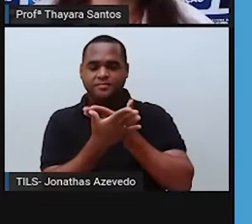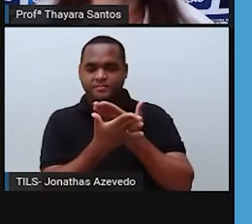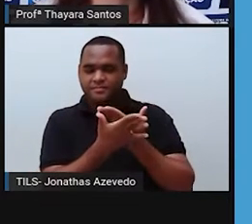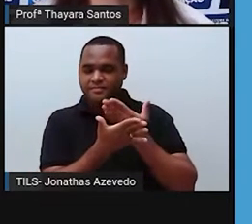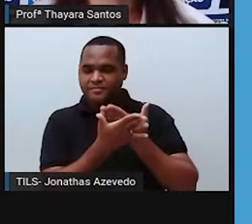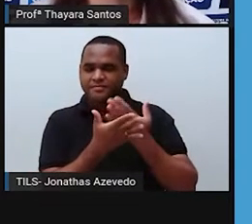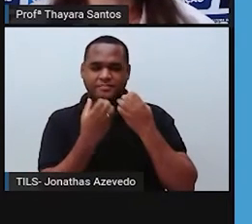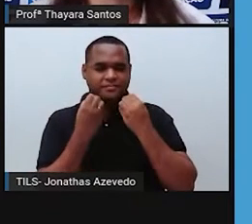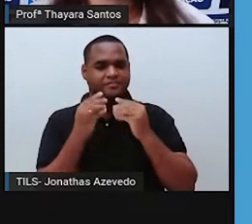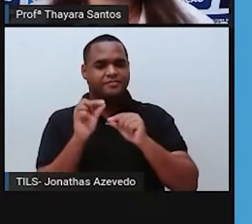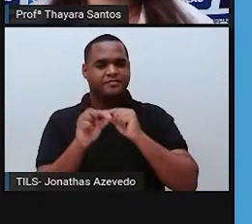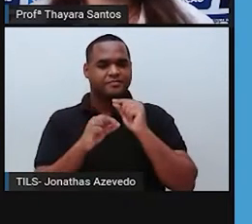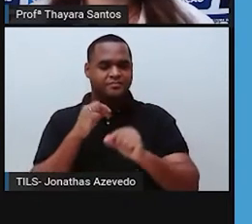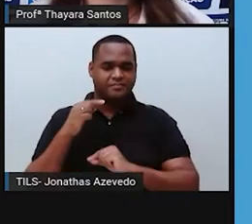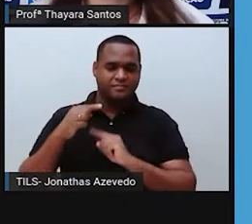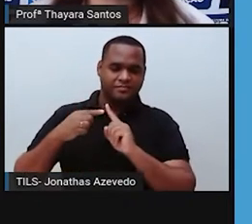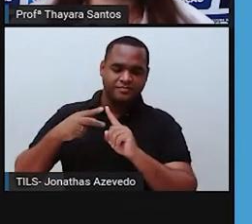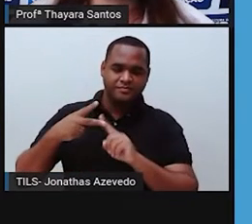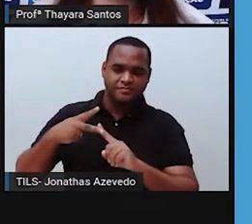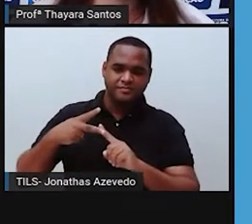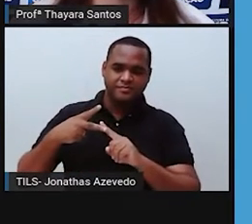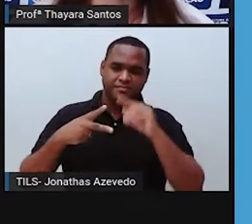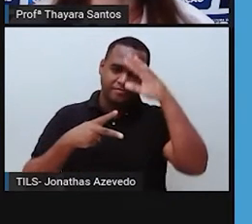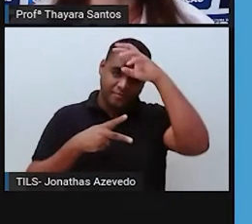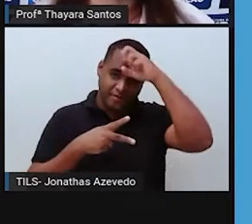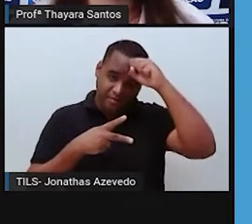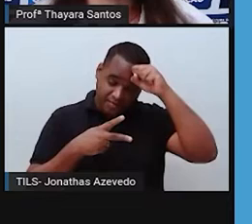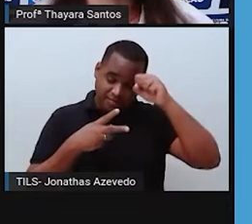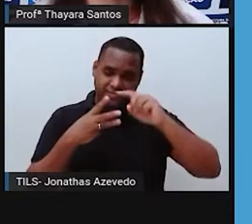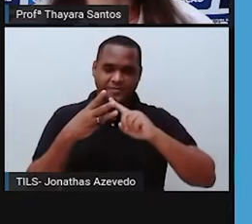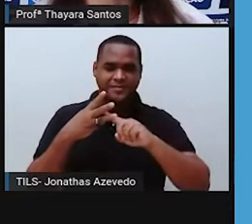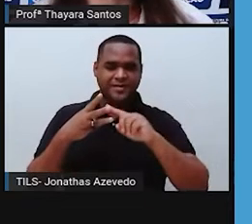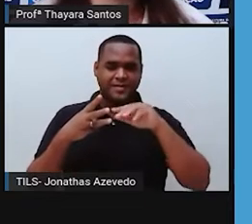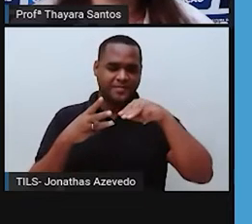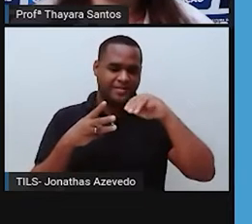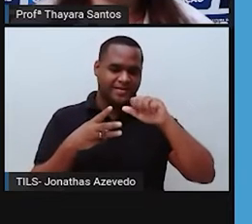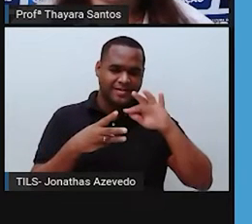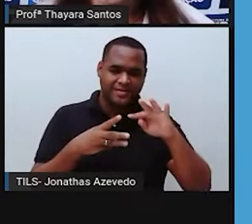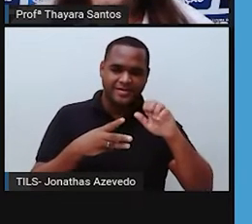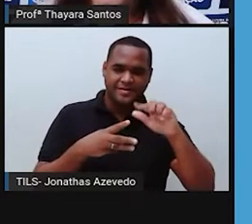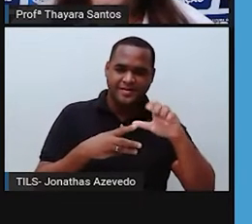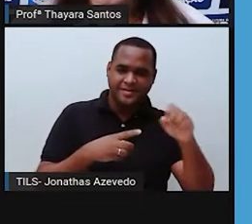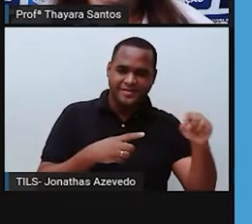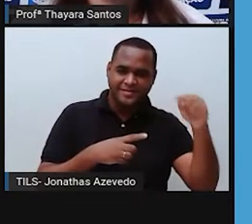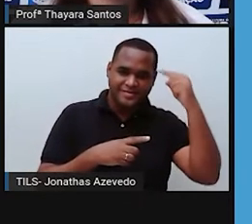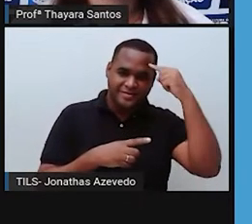especificamente esses três aí, a Amazônia, a Mata Atlântica e a Caatinga.